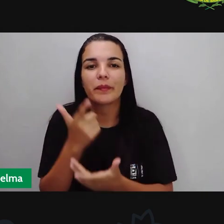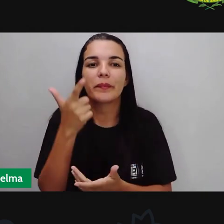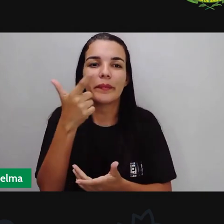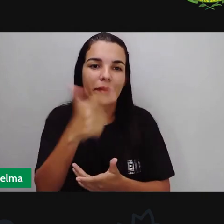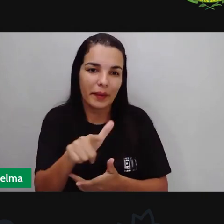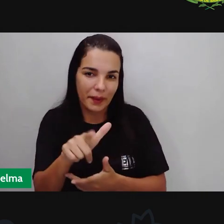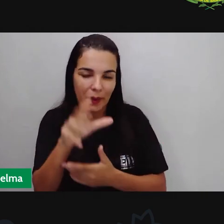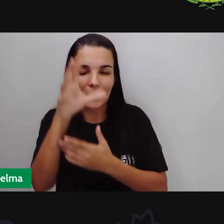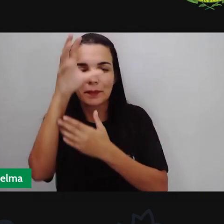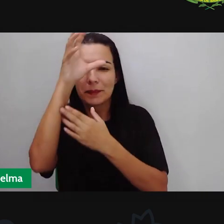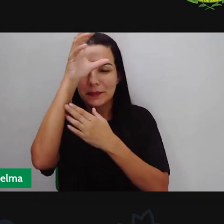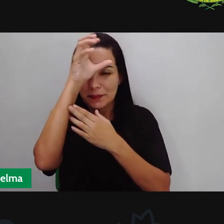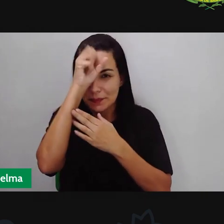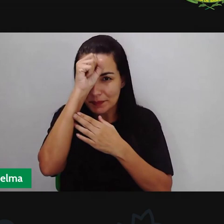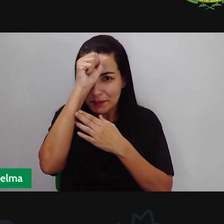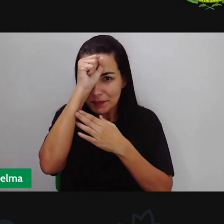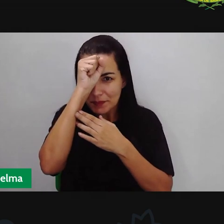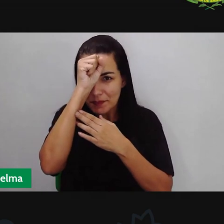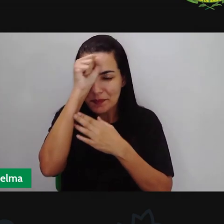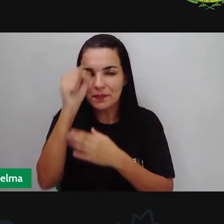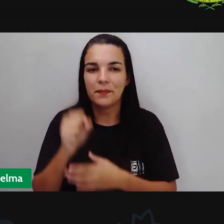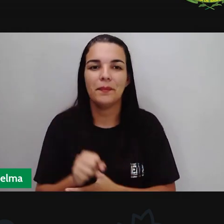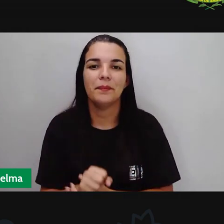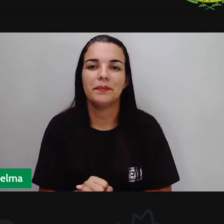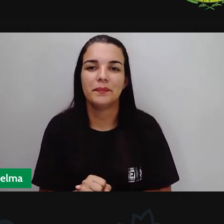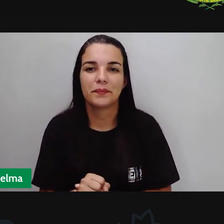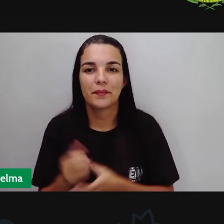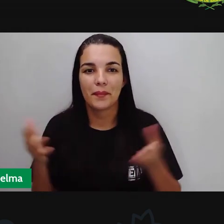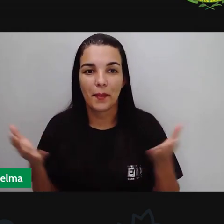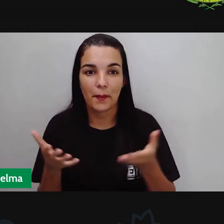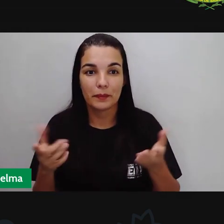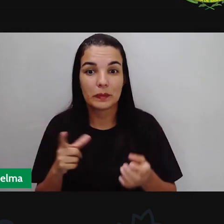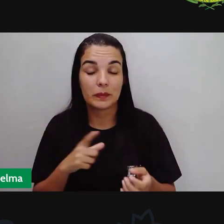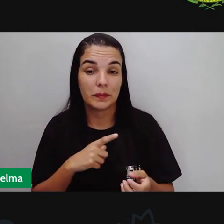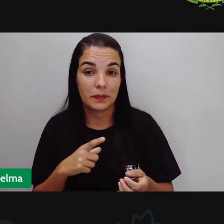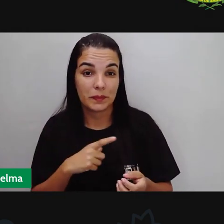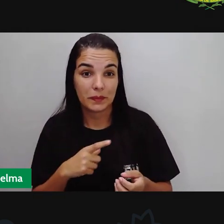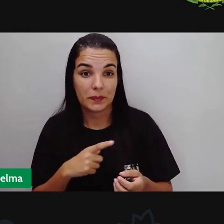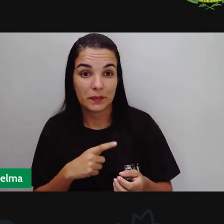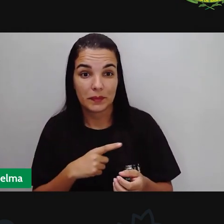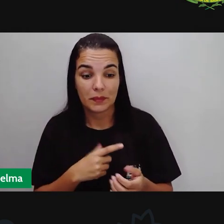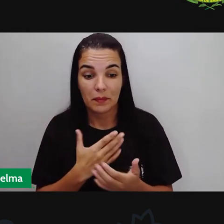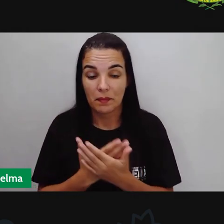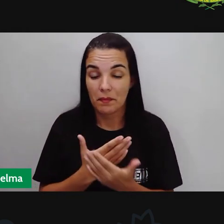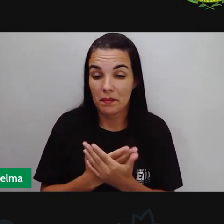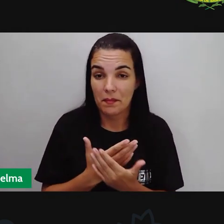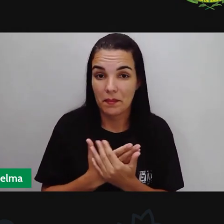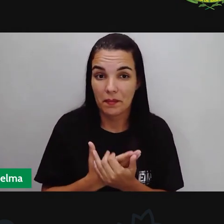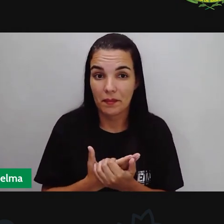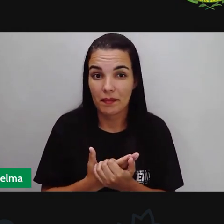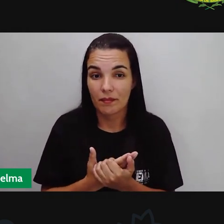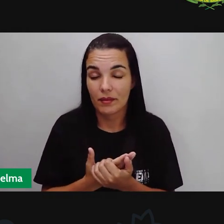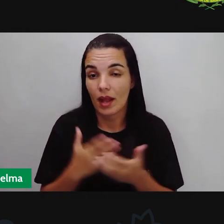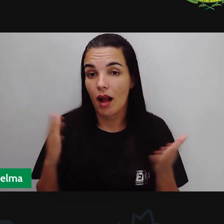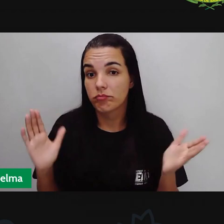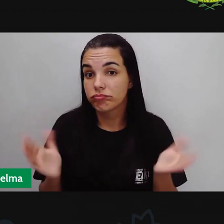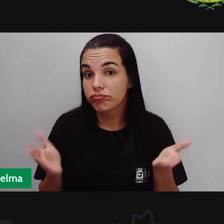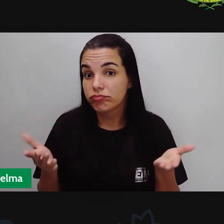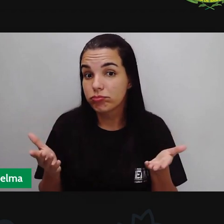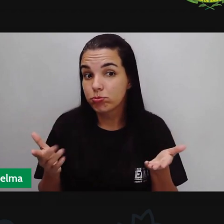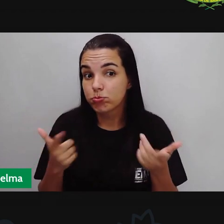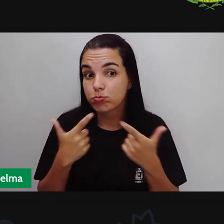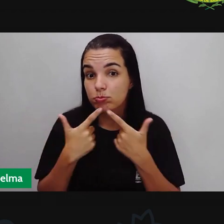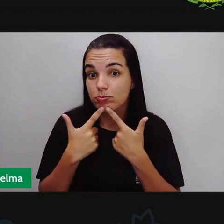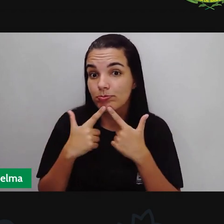momento de aprendizado, né? Hoje nós teremos mais uma aula aí, só que essa aula será